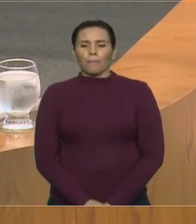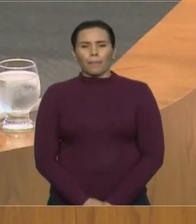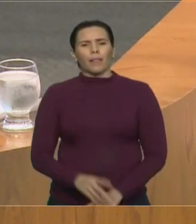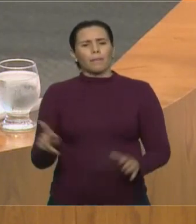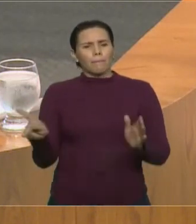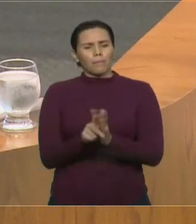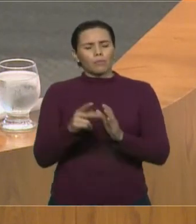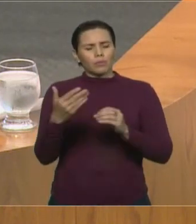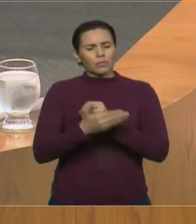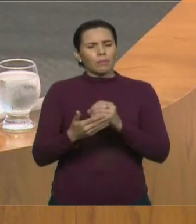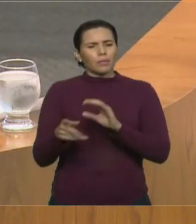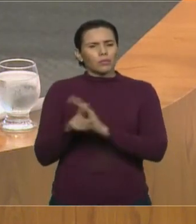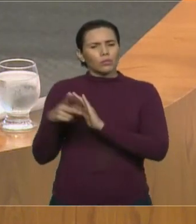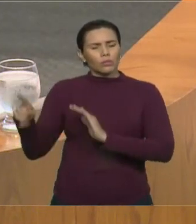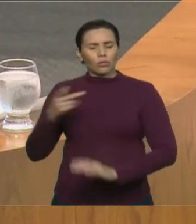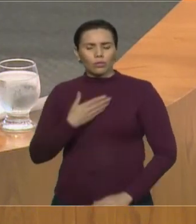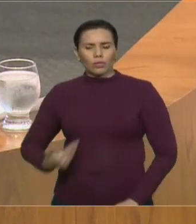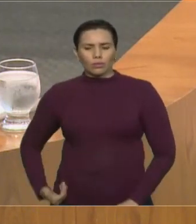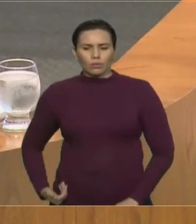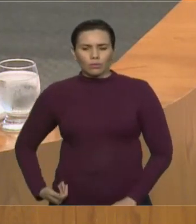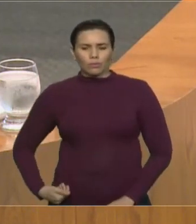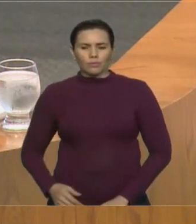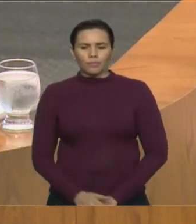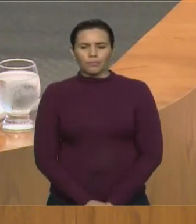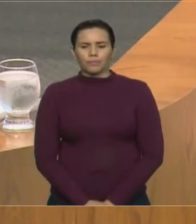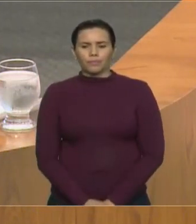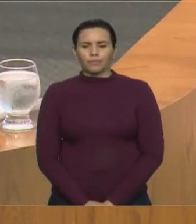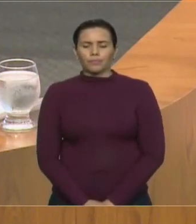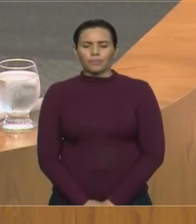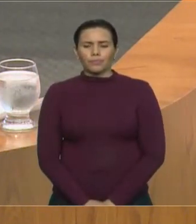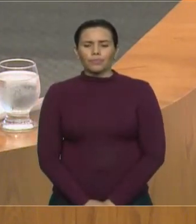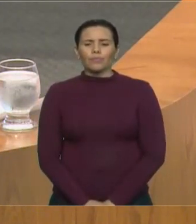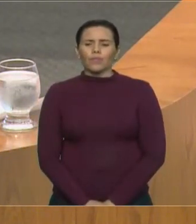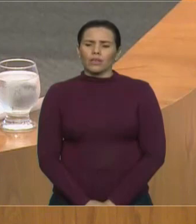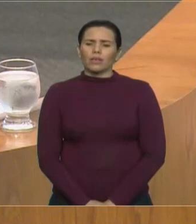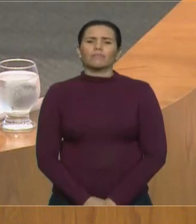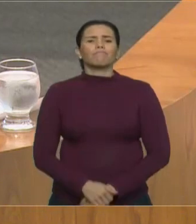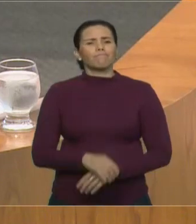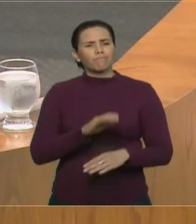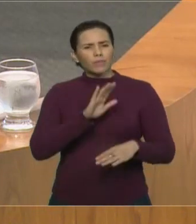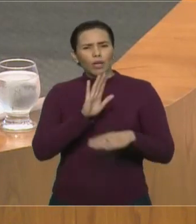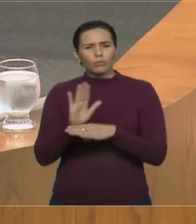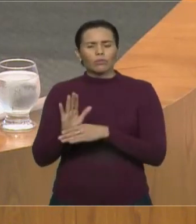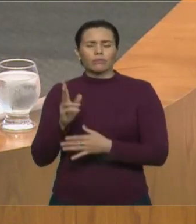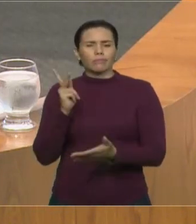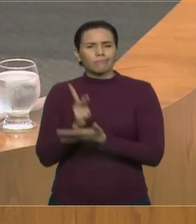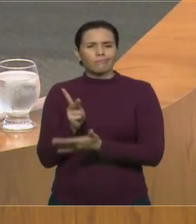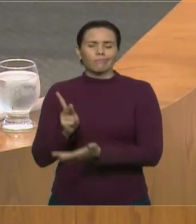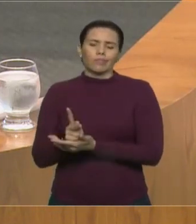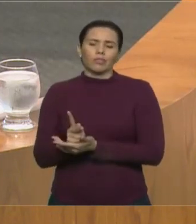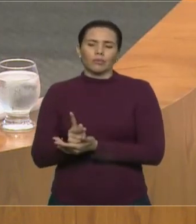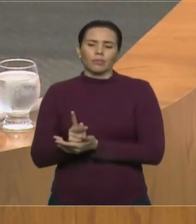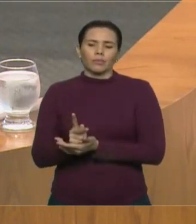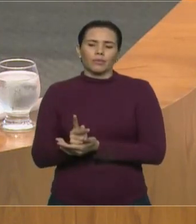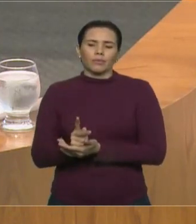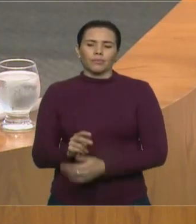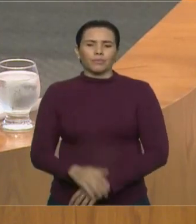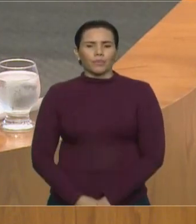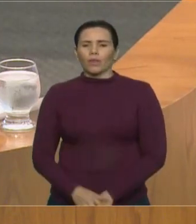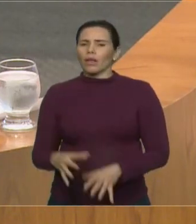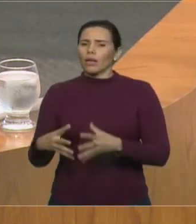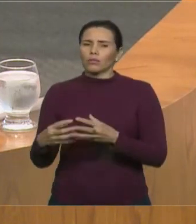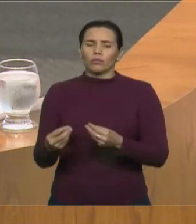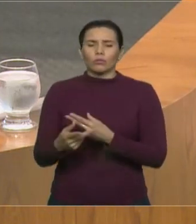tem sustentação, e tem dado sustentação às ações positivas do Executivo